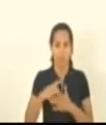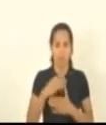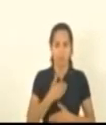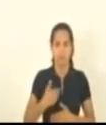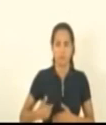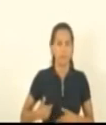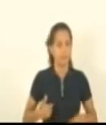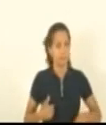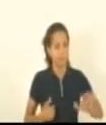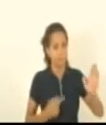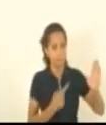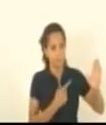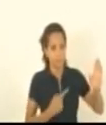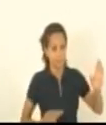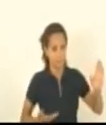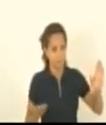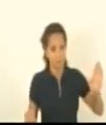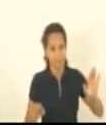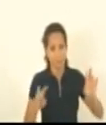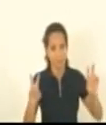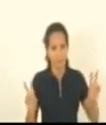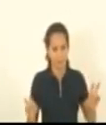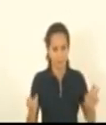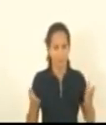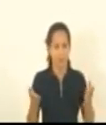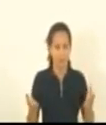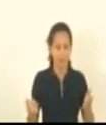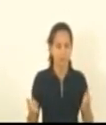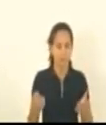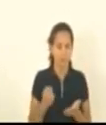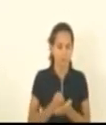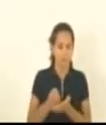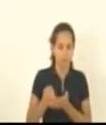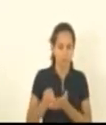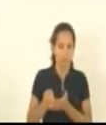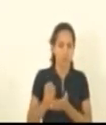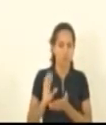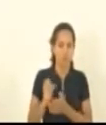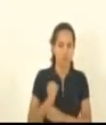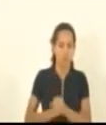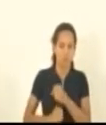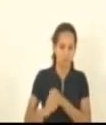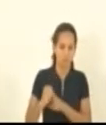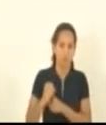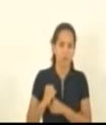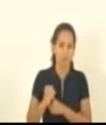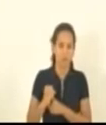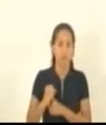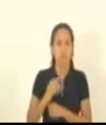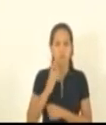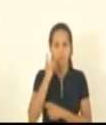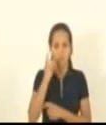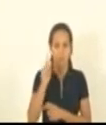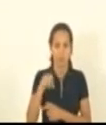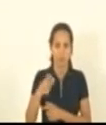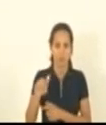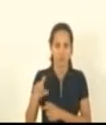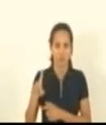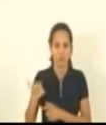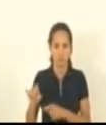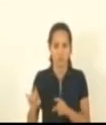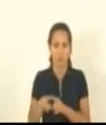essa matéria foi protocolada no ano passado o deputado Gandini o deputado Sérgio Majeski